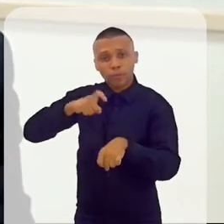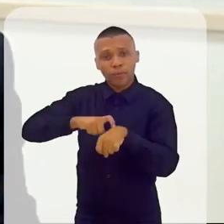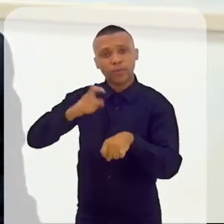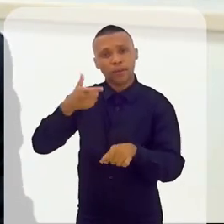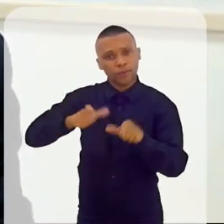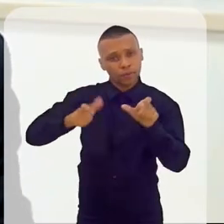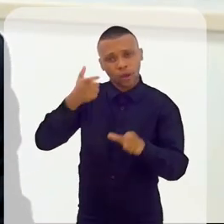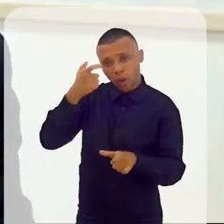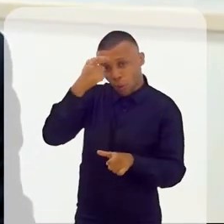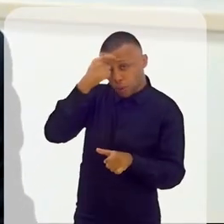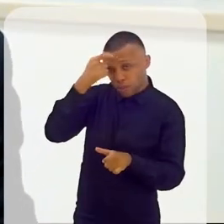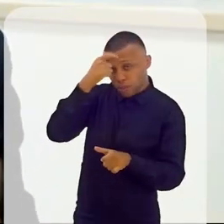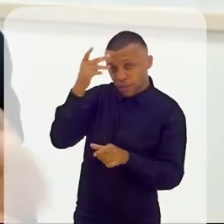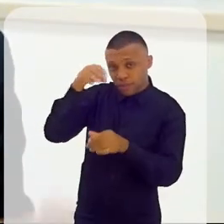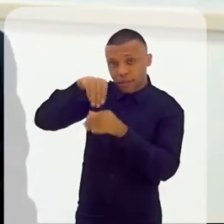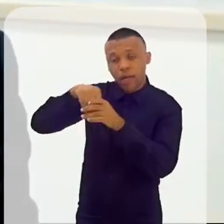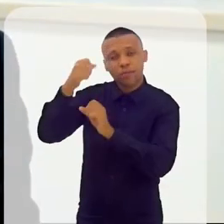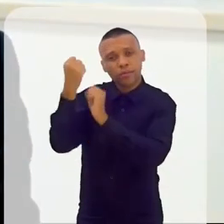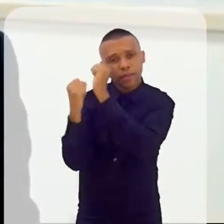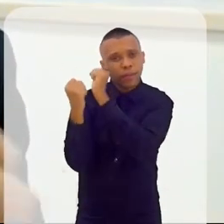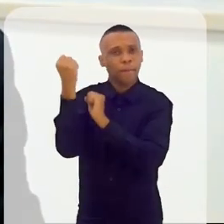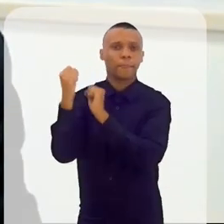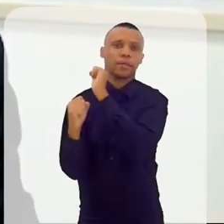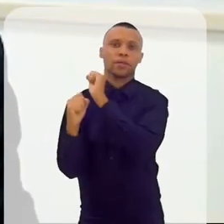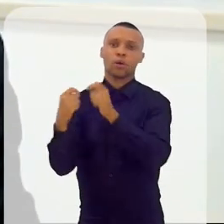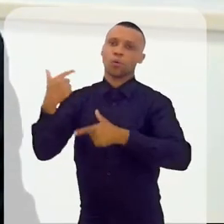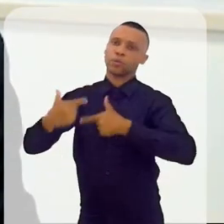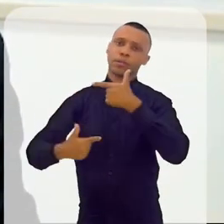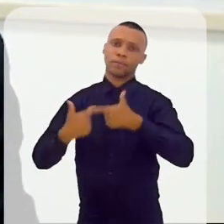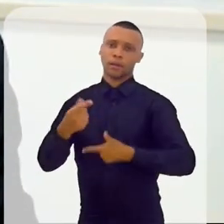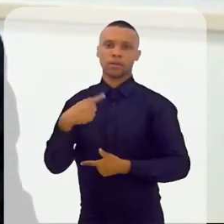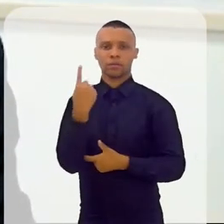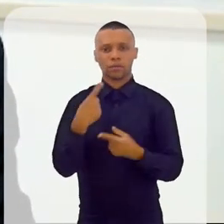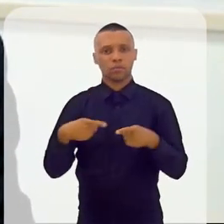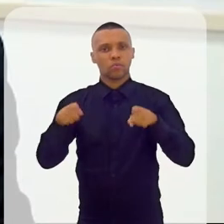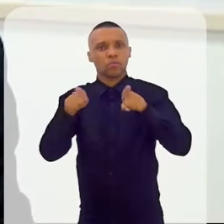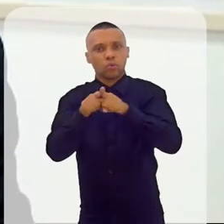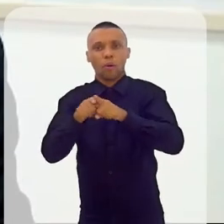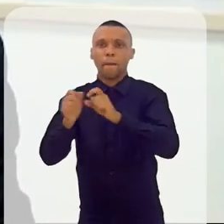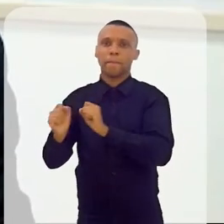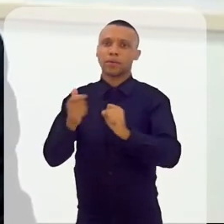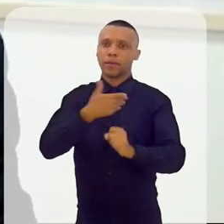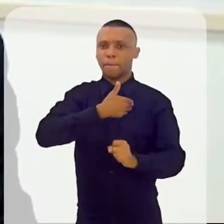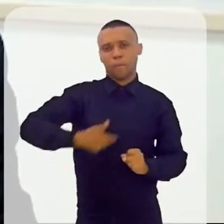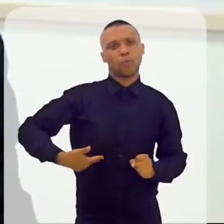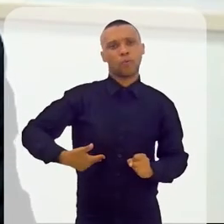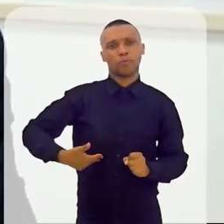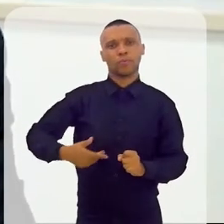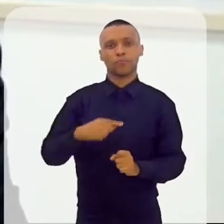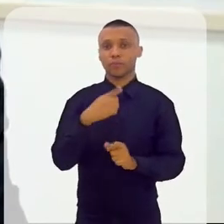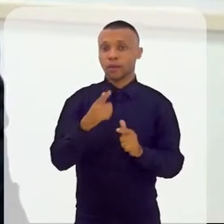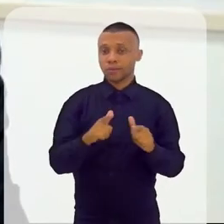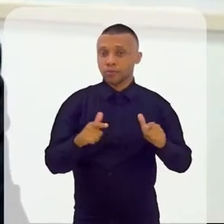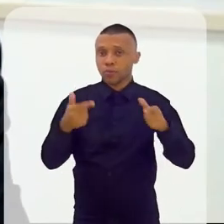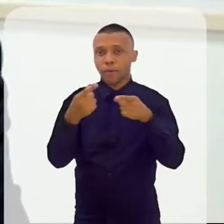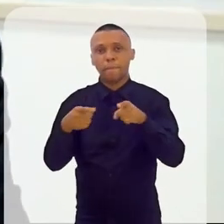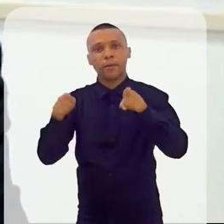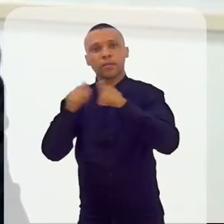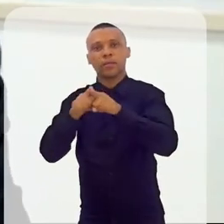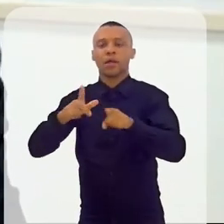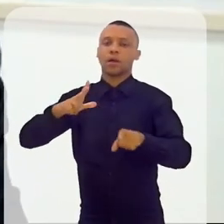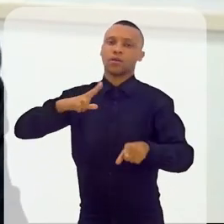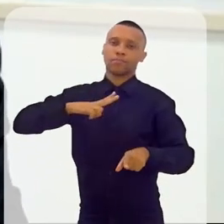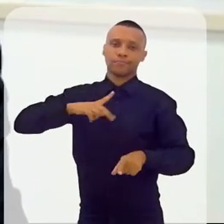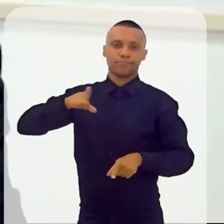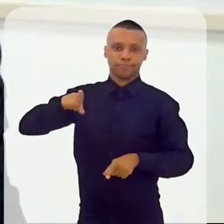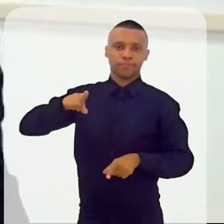conscientizam disso, dentro das empresas, o trabalho que a gente faz com o poder público, a gente também faz com a iniciativa privada,